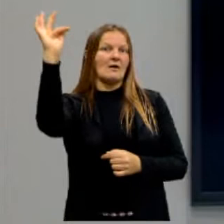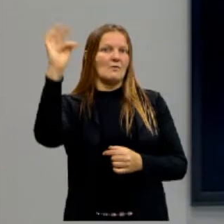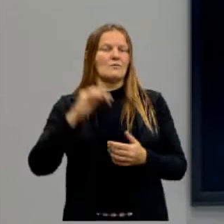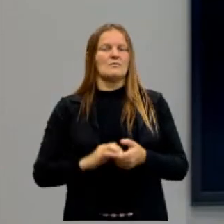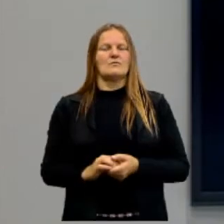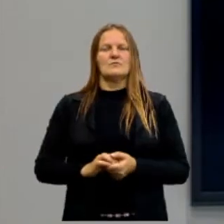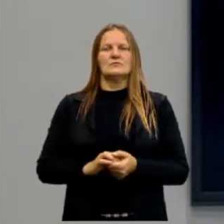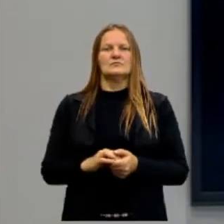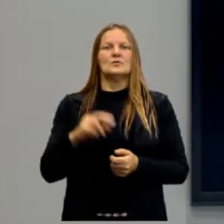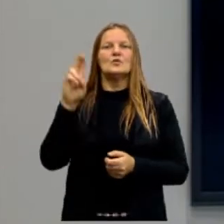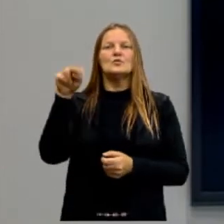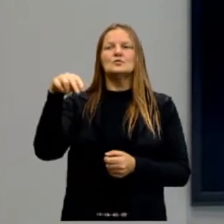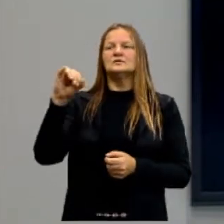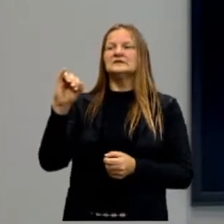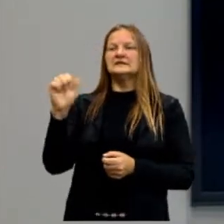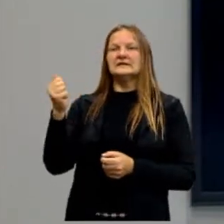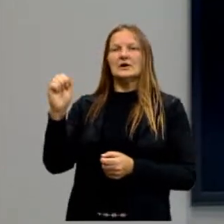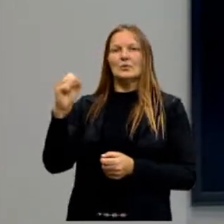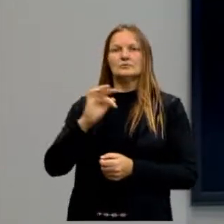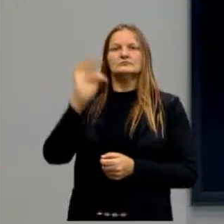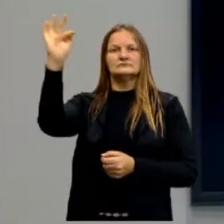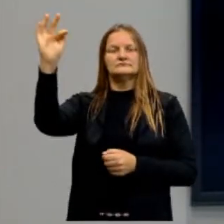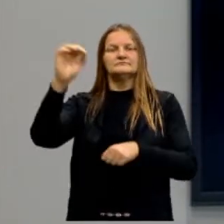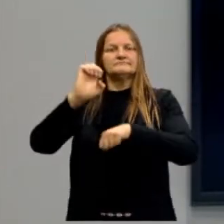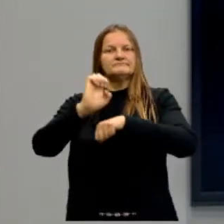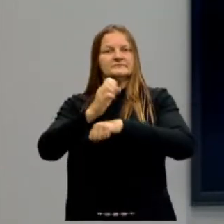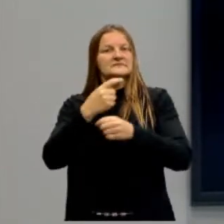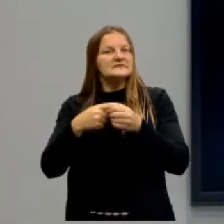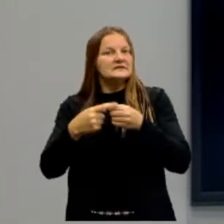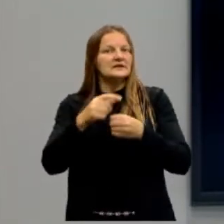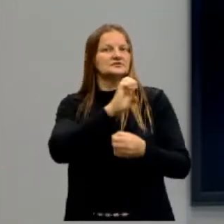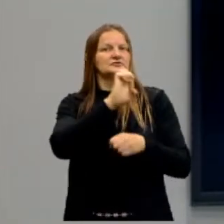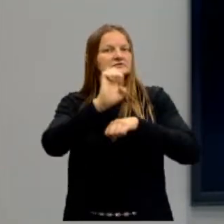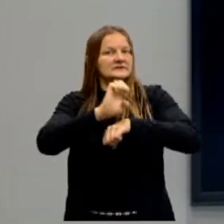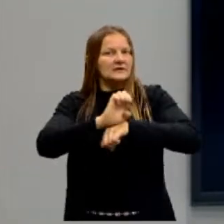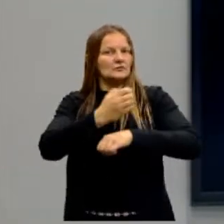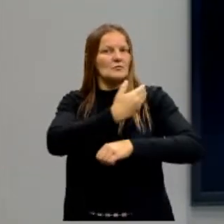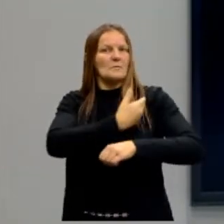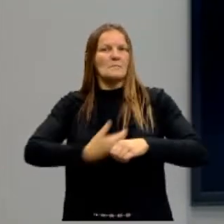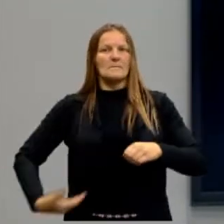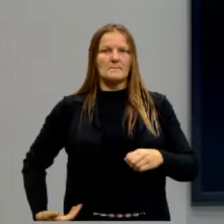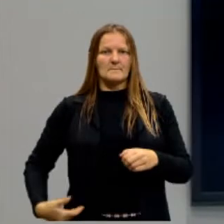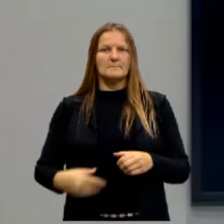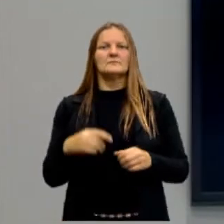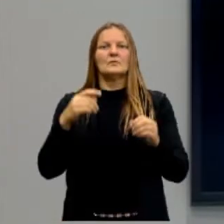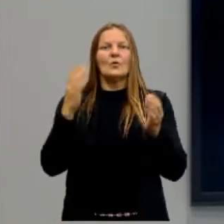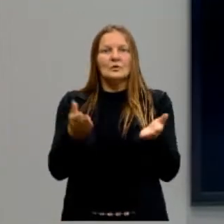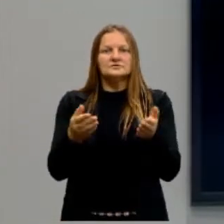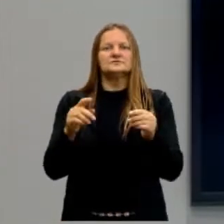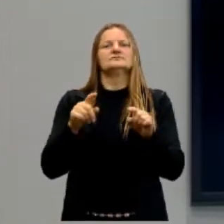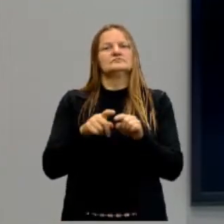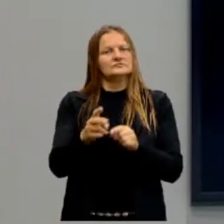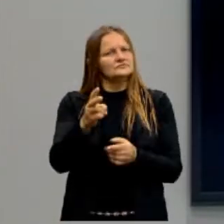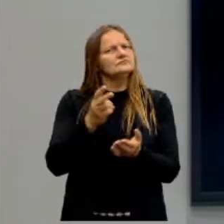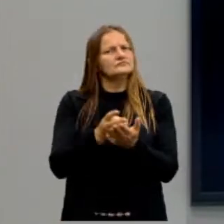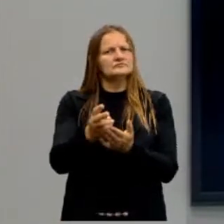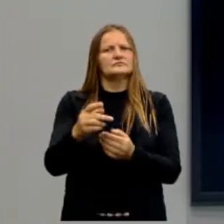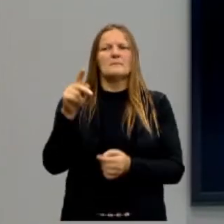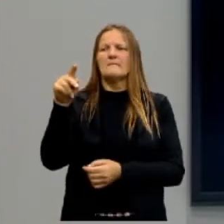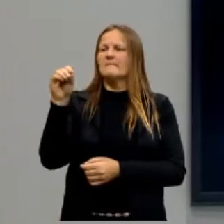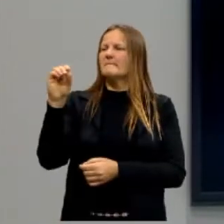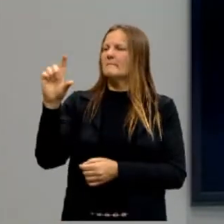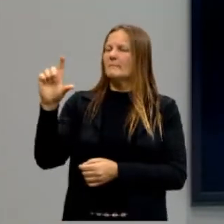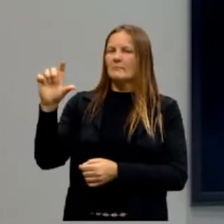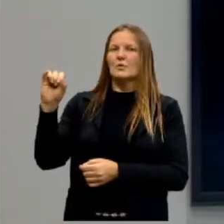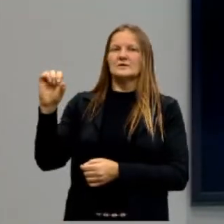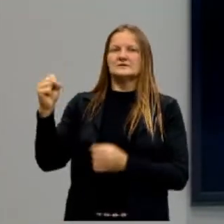Então, essa ideia de cidade-estado que nós adotamos hoje para o conceito polis, que